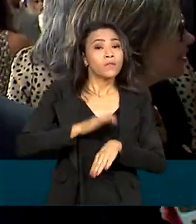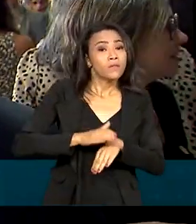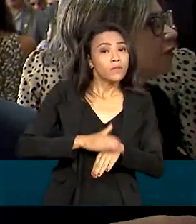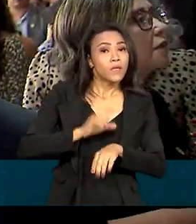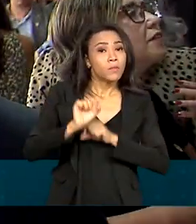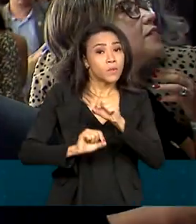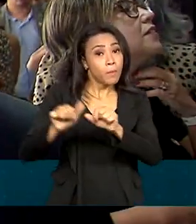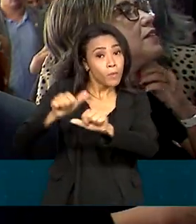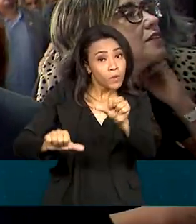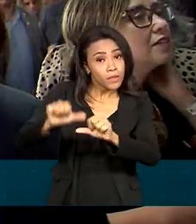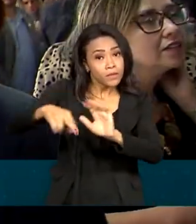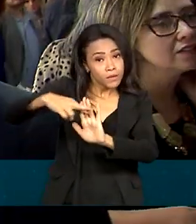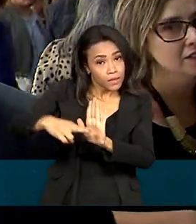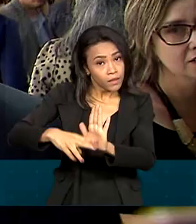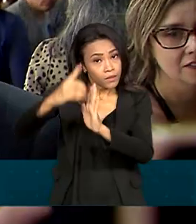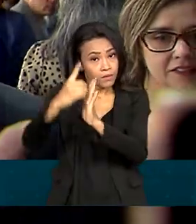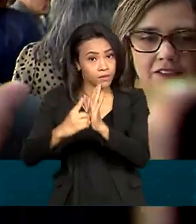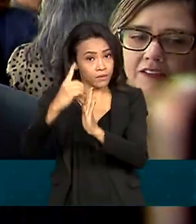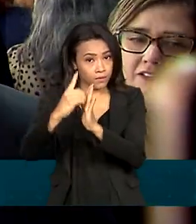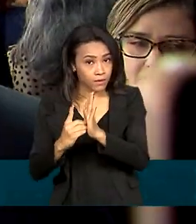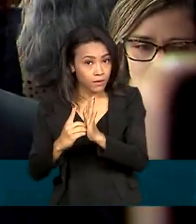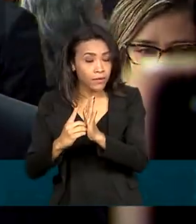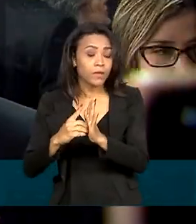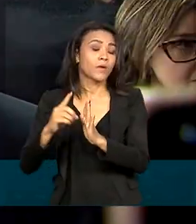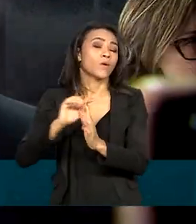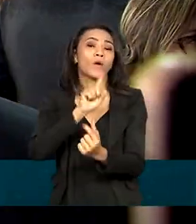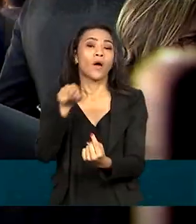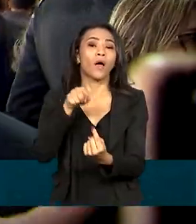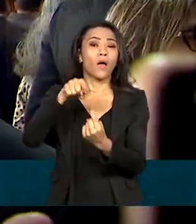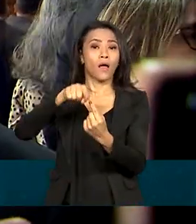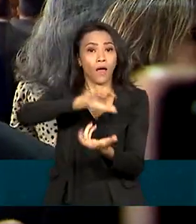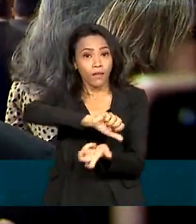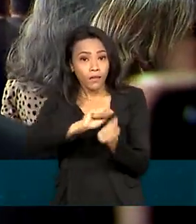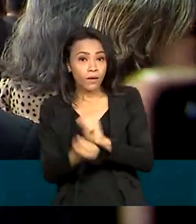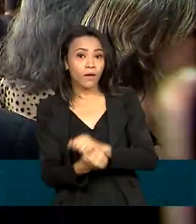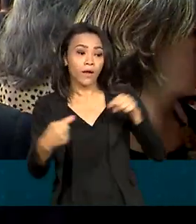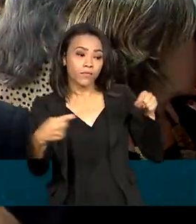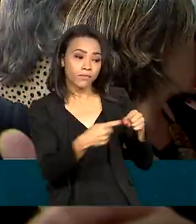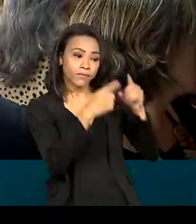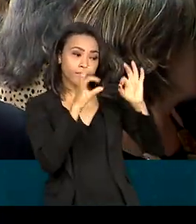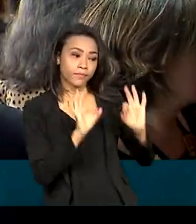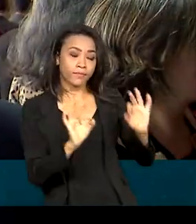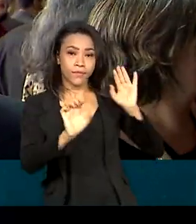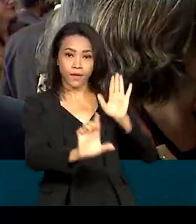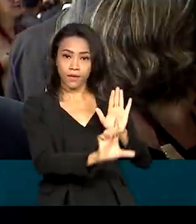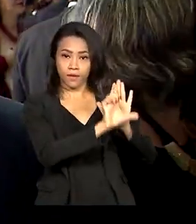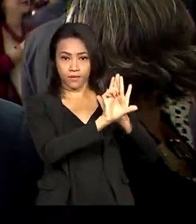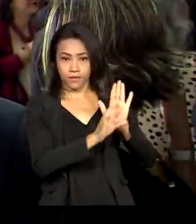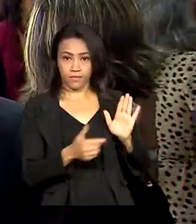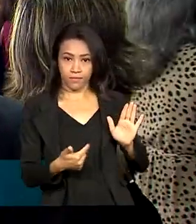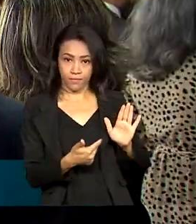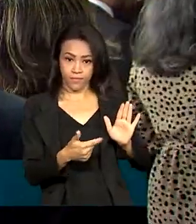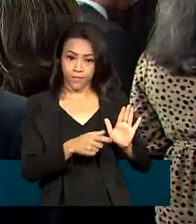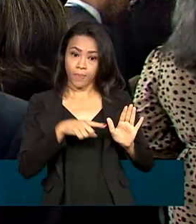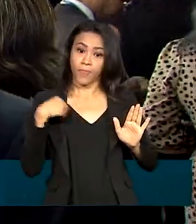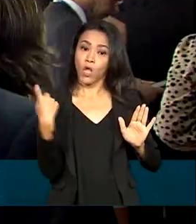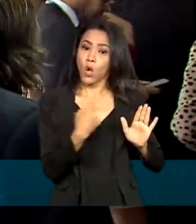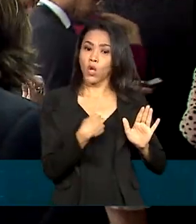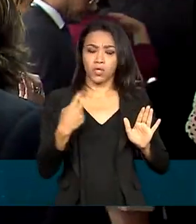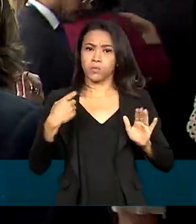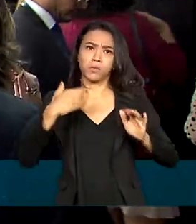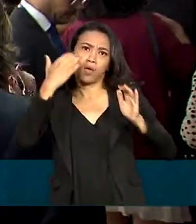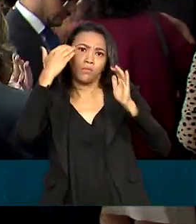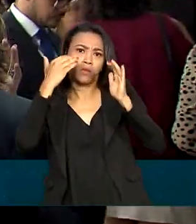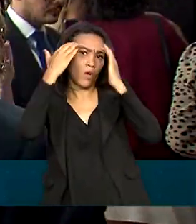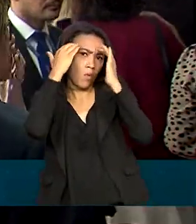decreto presidencial para adequar a regulamentação à lei. Ou seja, nós não estamos descumprindo uma